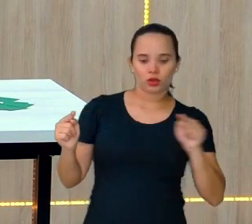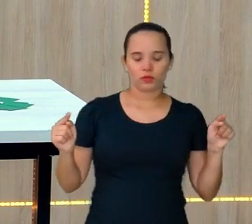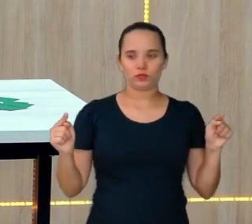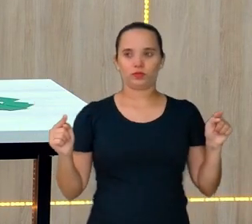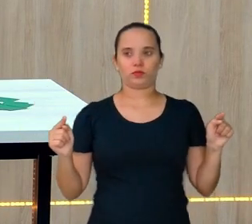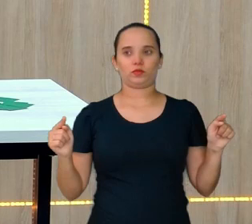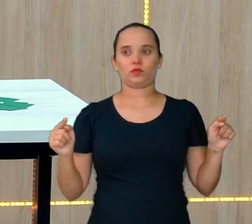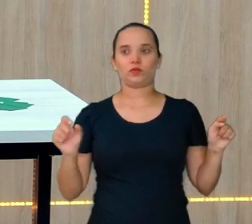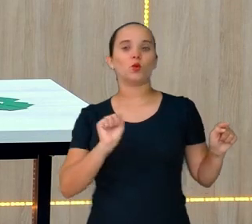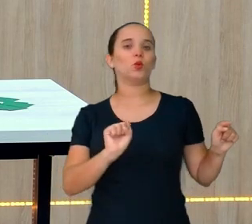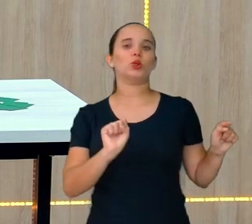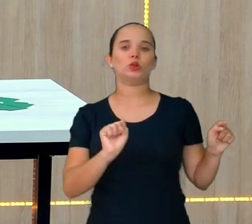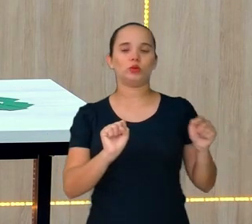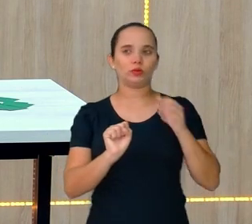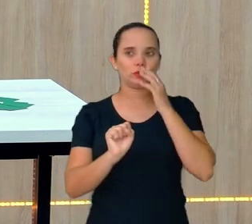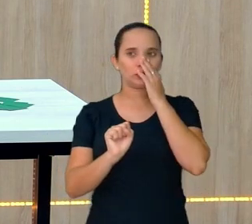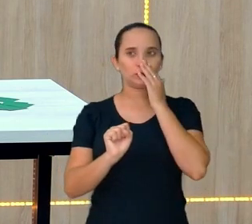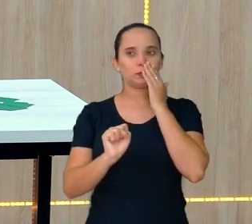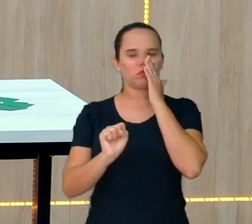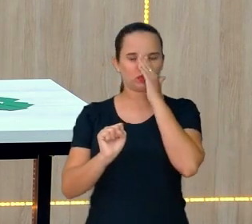Aqui, eu tenho 8.